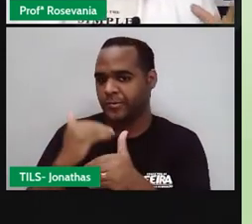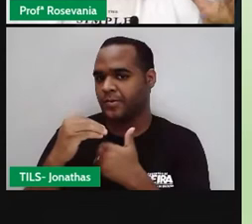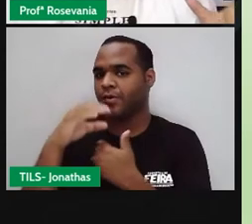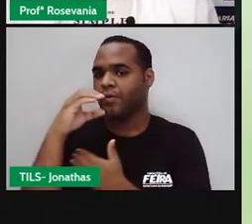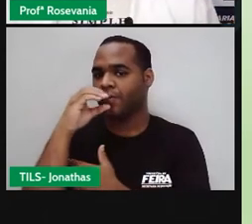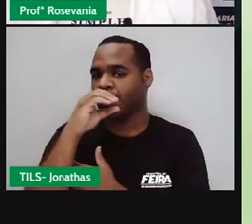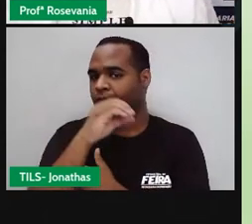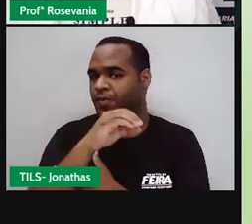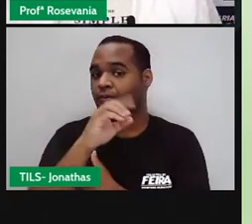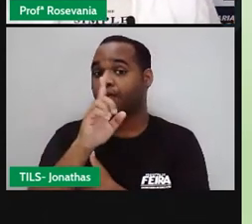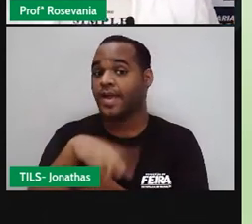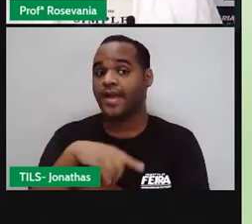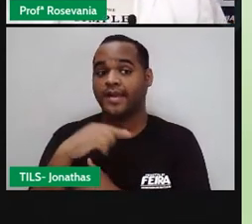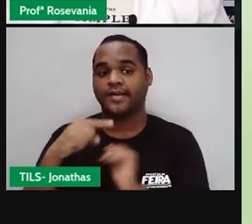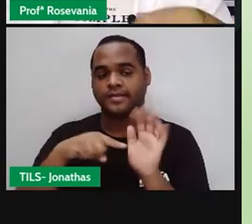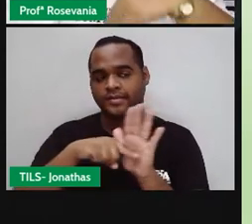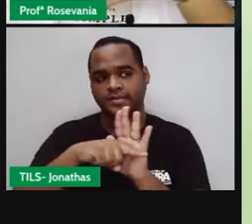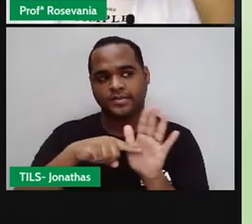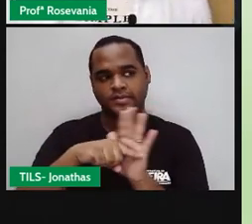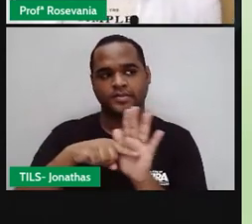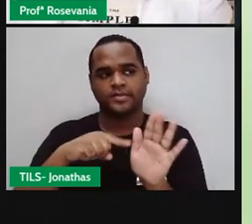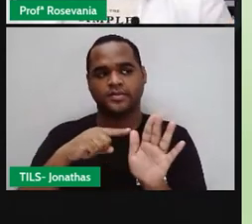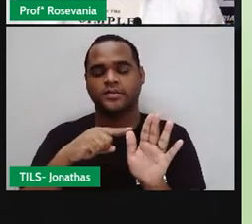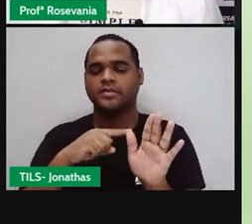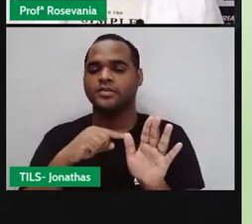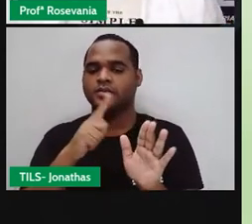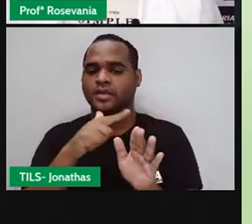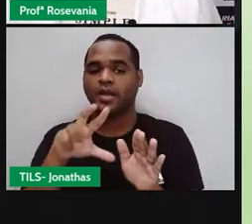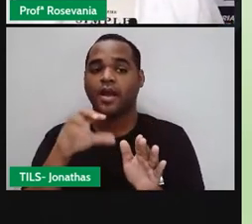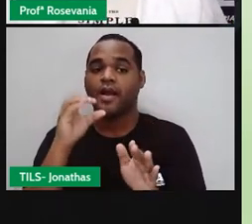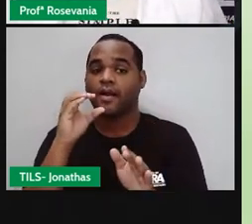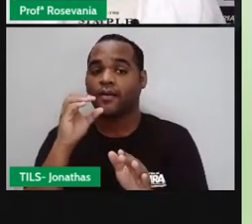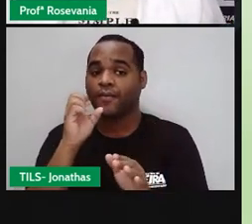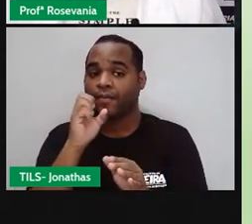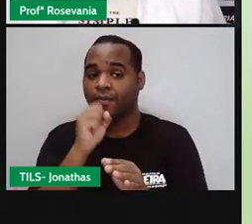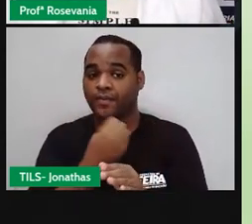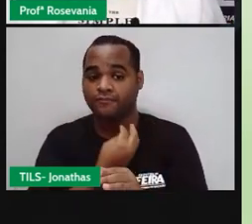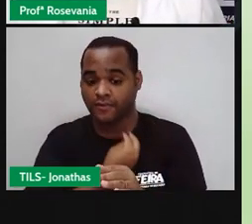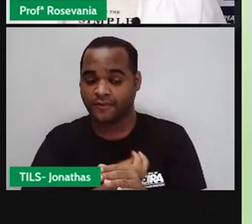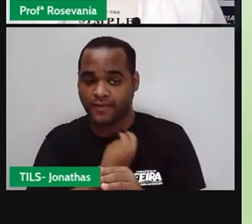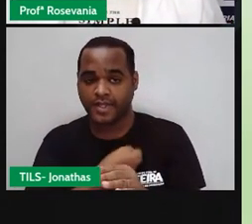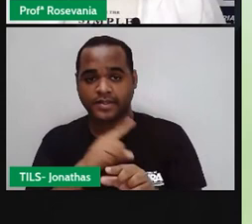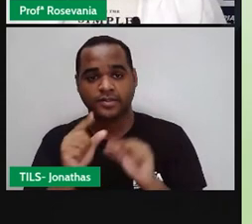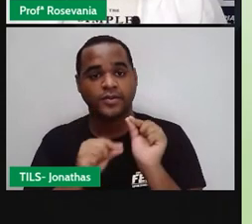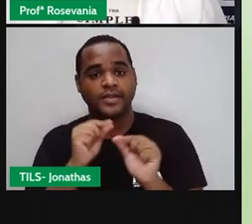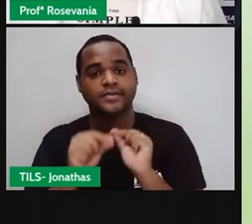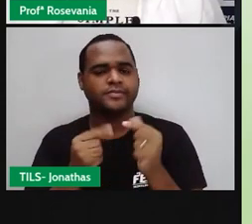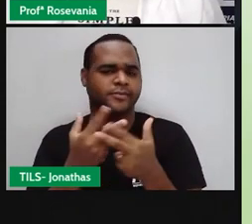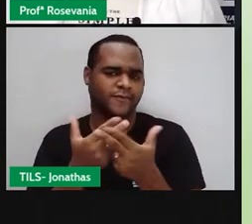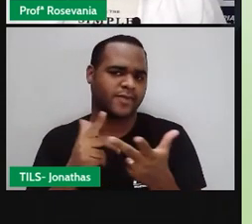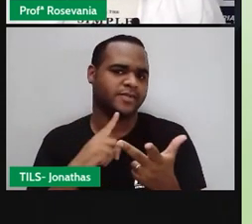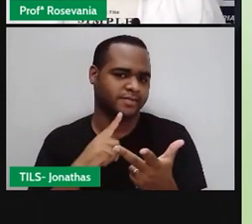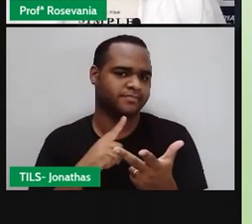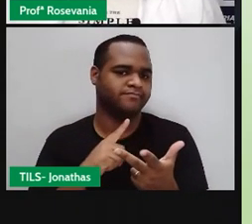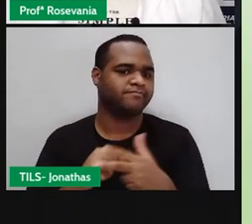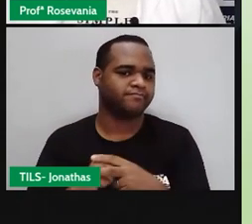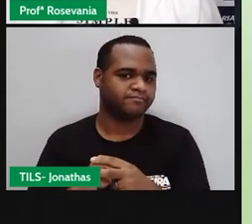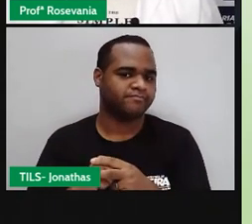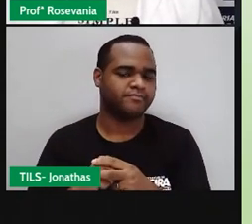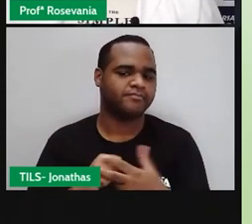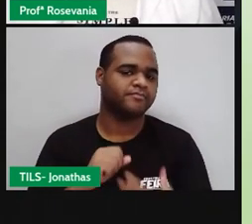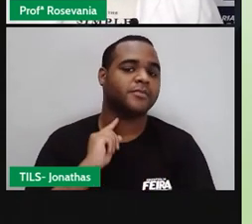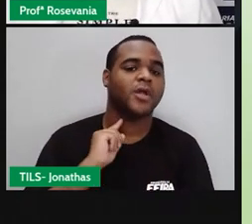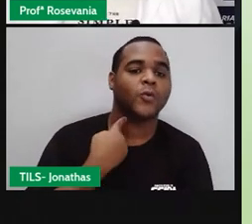E a gente sabe que, quando mexe no clima do planeta, a gente mexe com toda a espécie de vida, né? E aí, a poluição dos